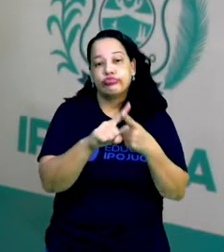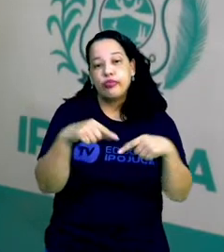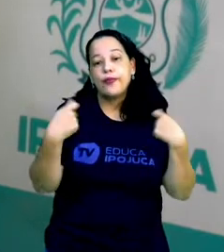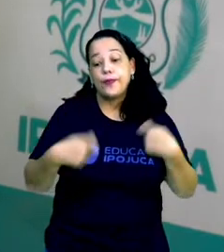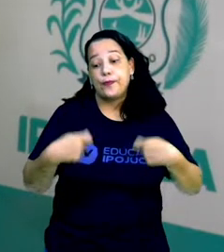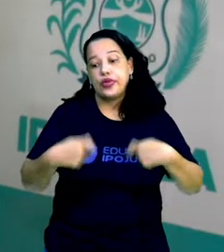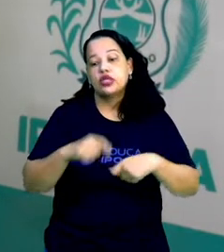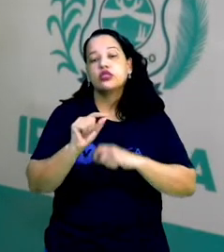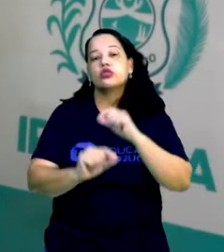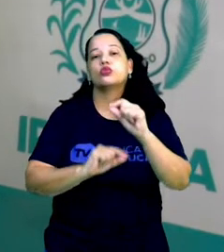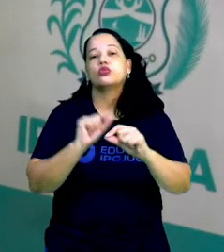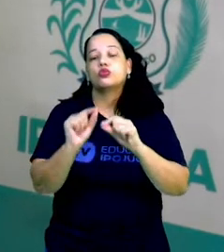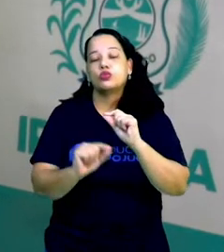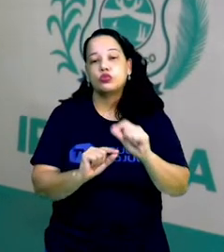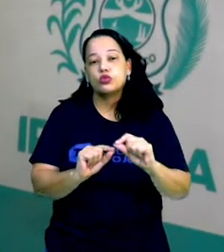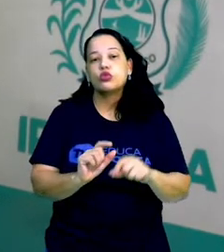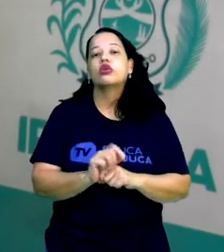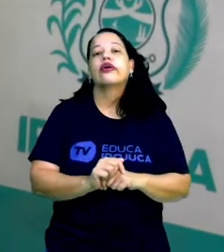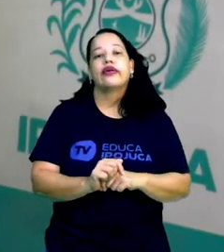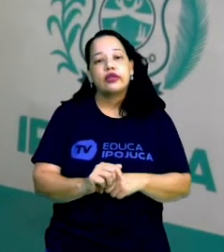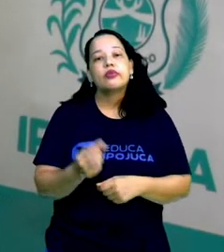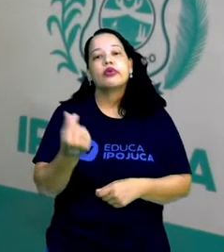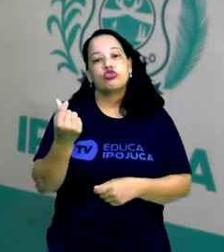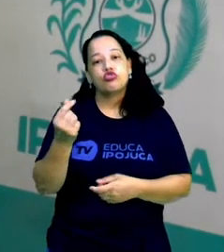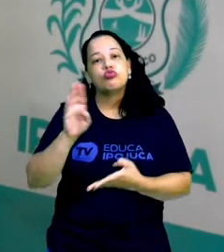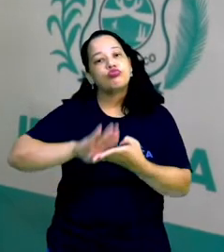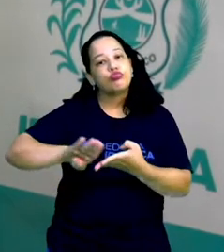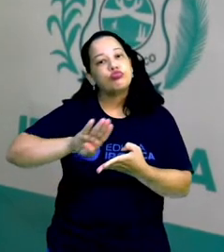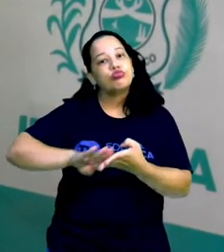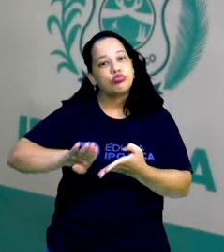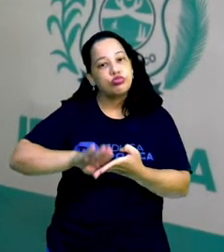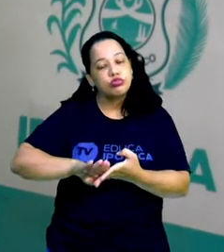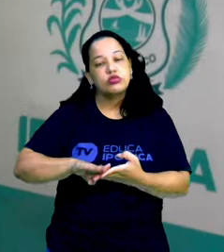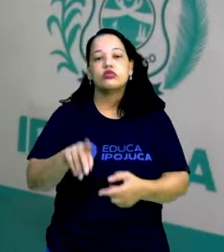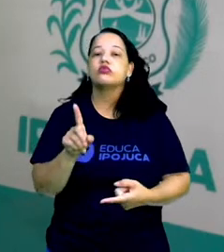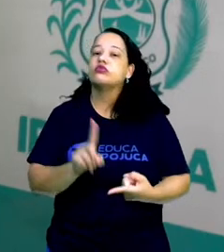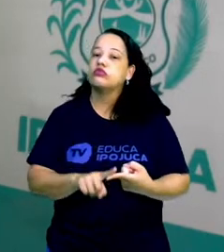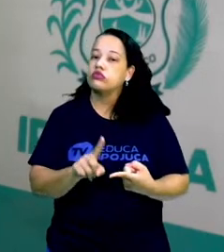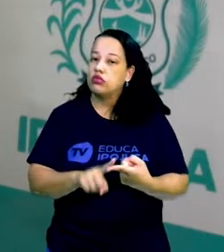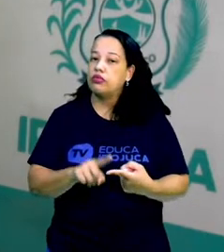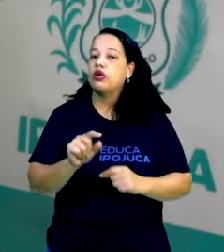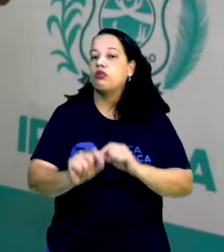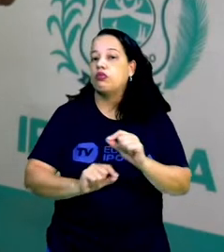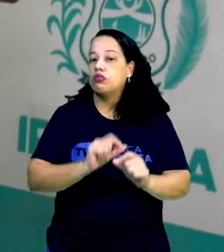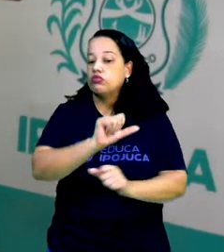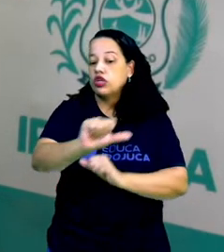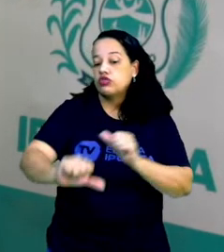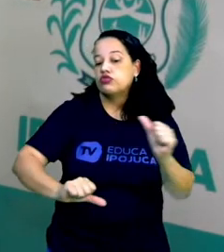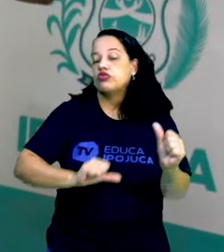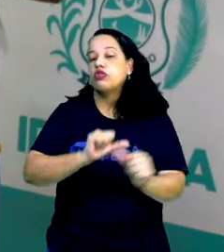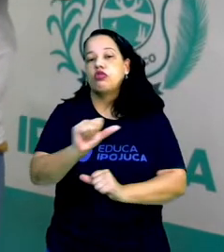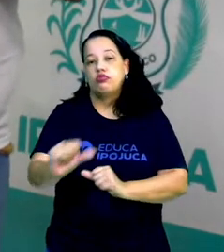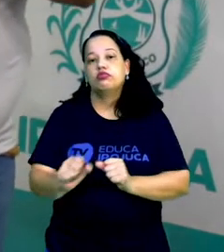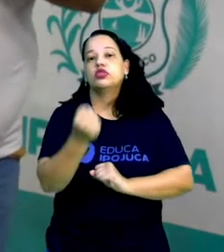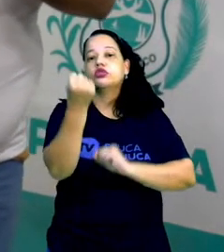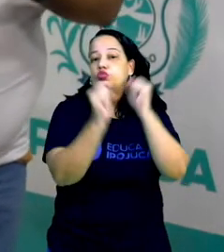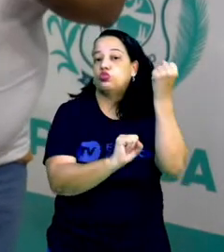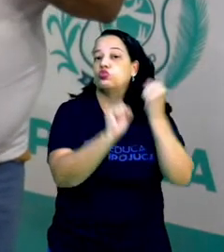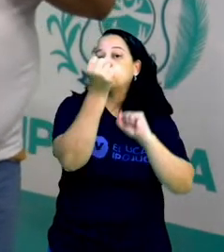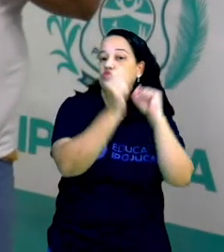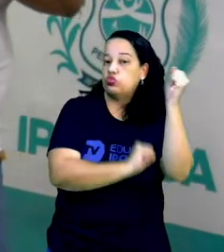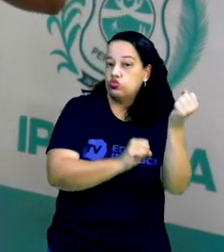na questão bancária e na questão também de transformar suas indústrias